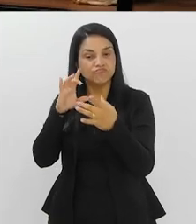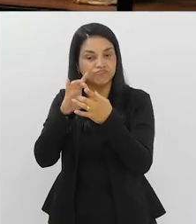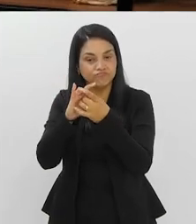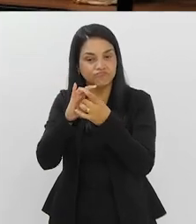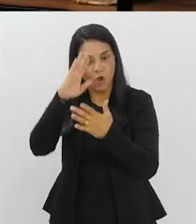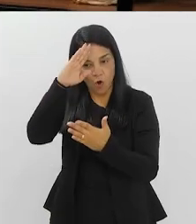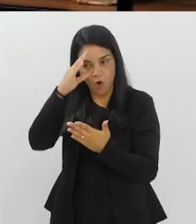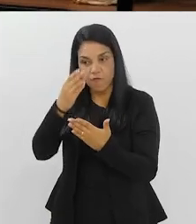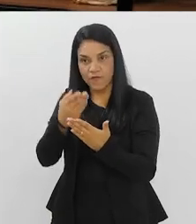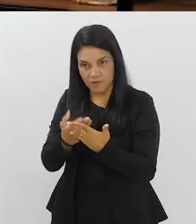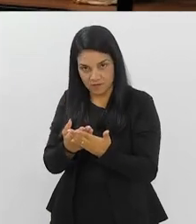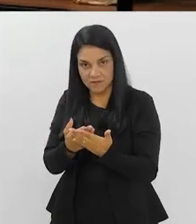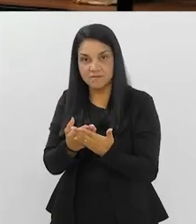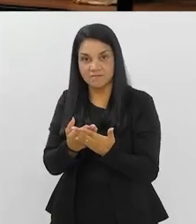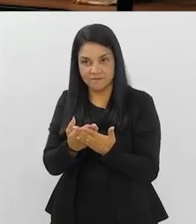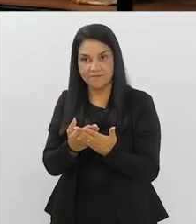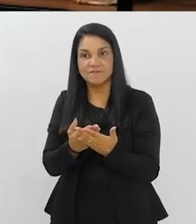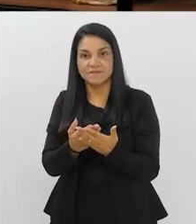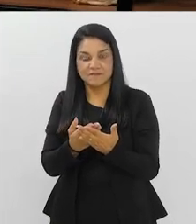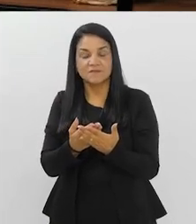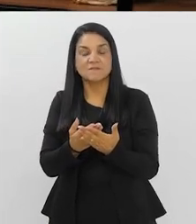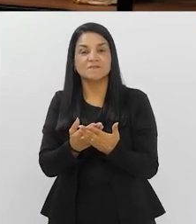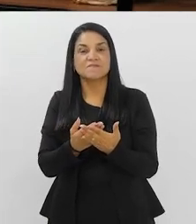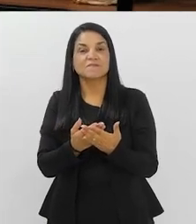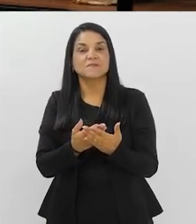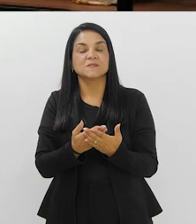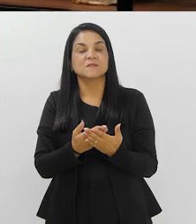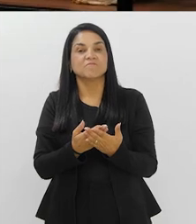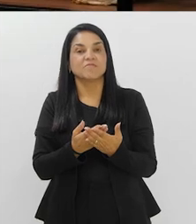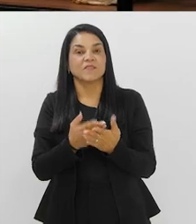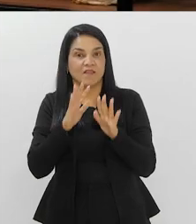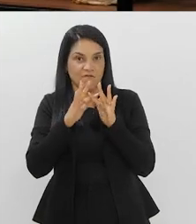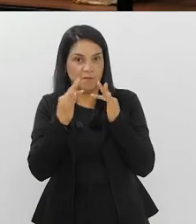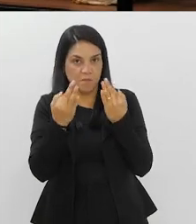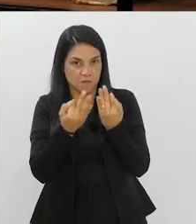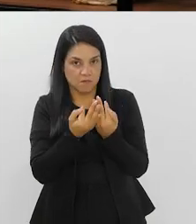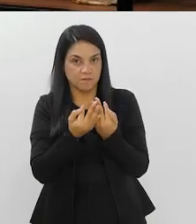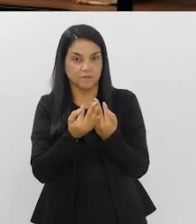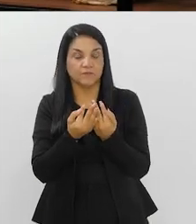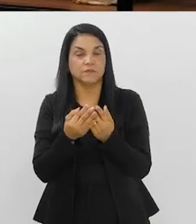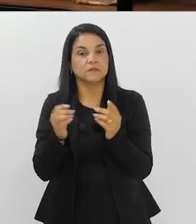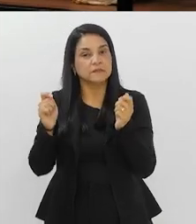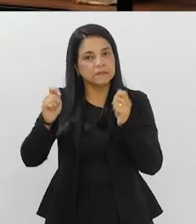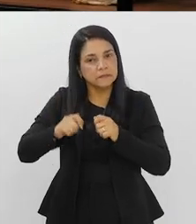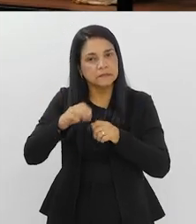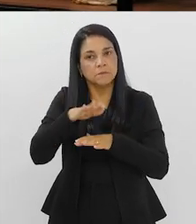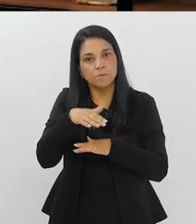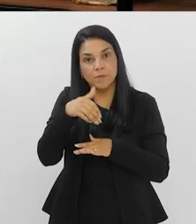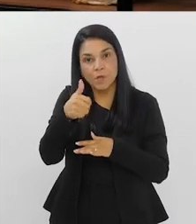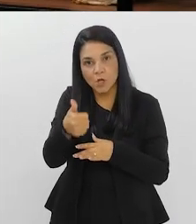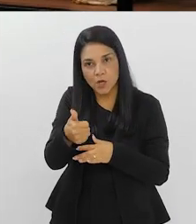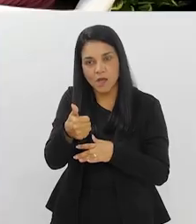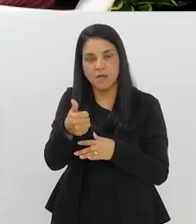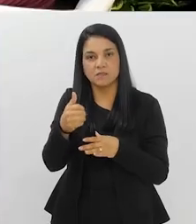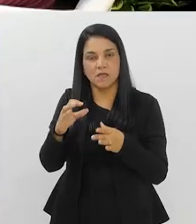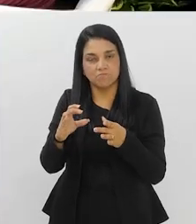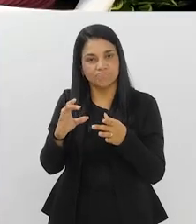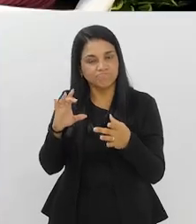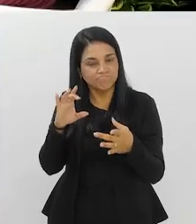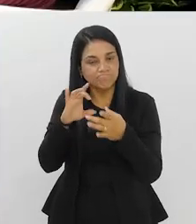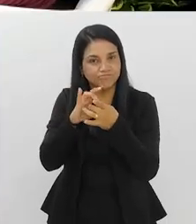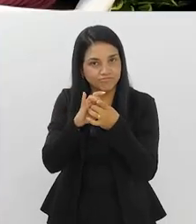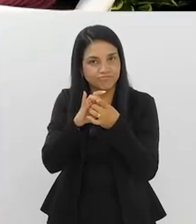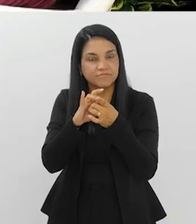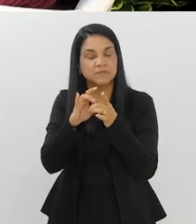médico-paciente barra cuidador, né? No caso, a família, né? Que a gente possa melhorar esse vínculo